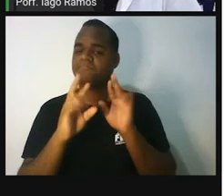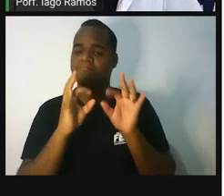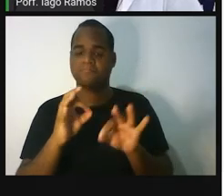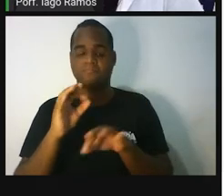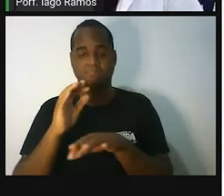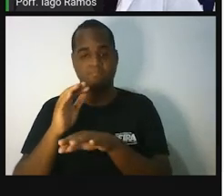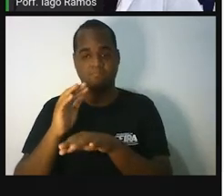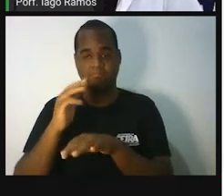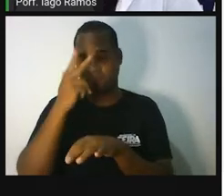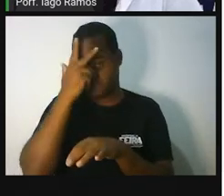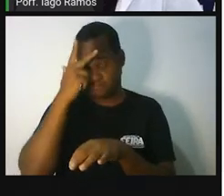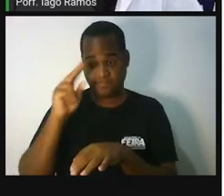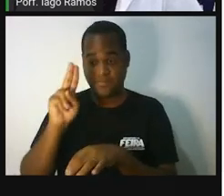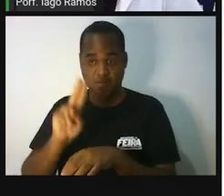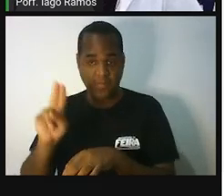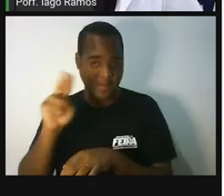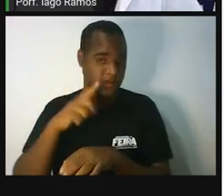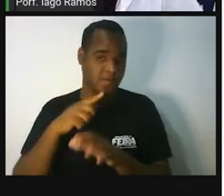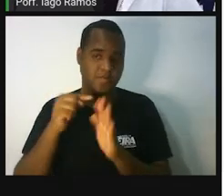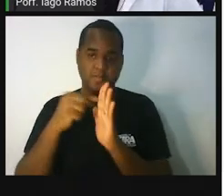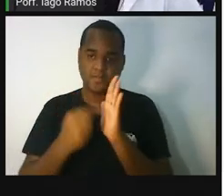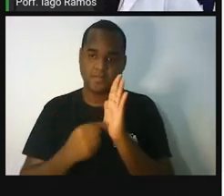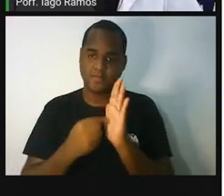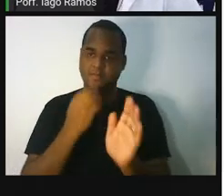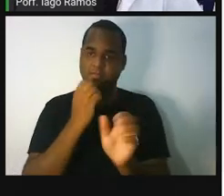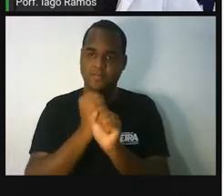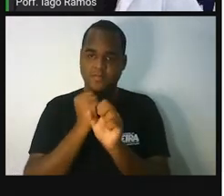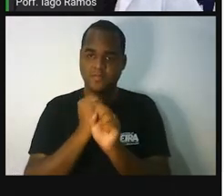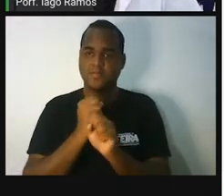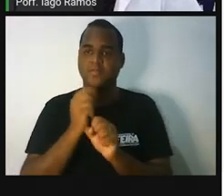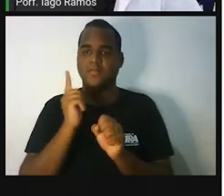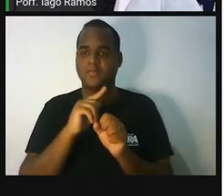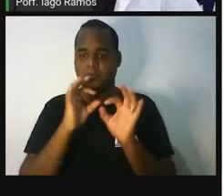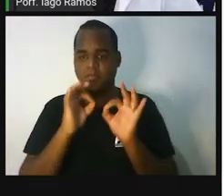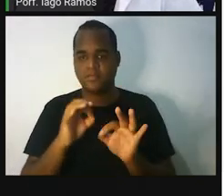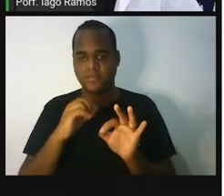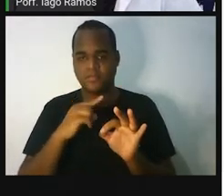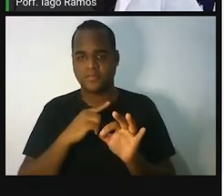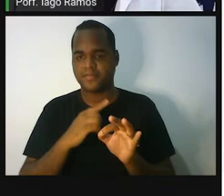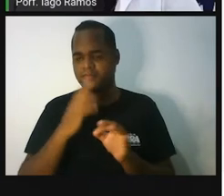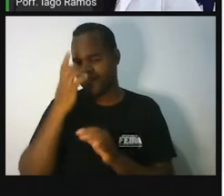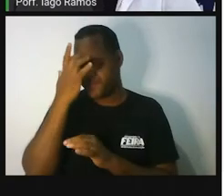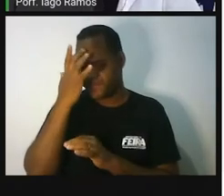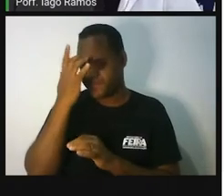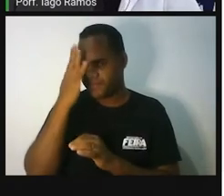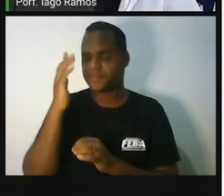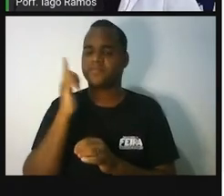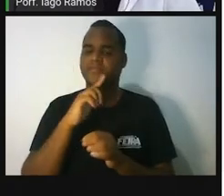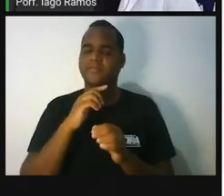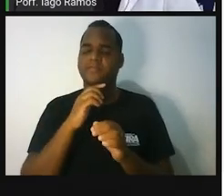pessoa e ela está usando a calculadora, isso aqui é feito rapidinho, rapidinho, rapidinho. Tá bom?